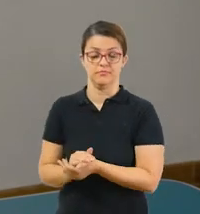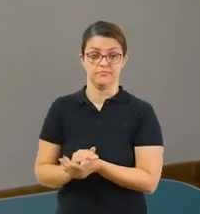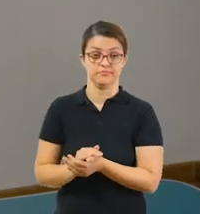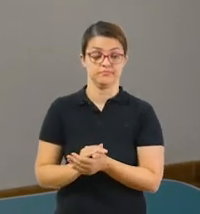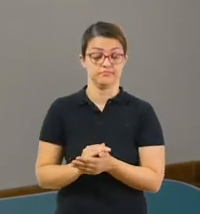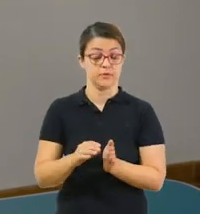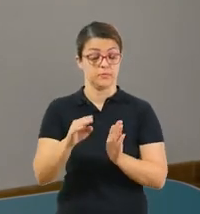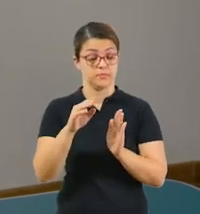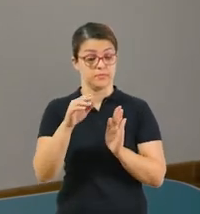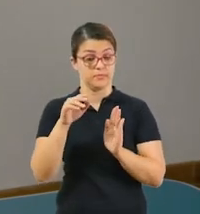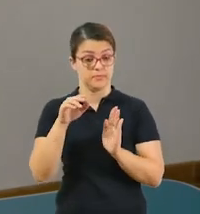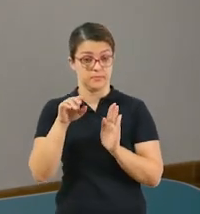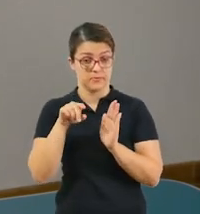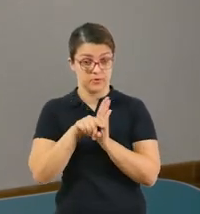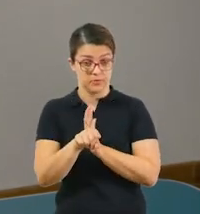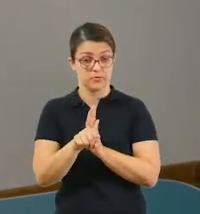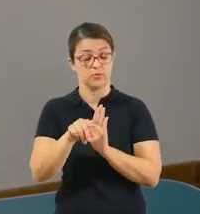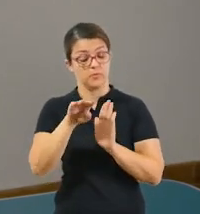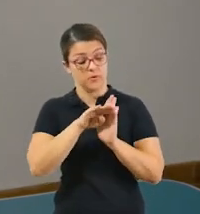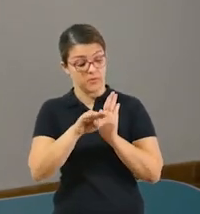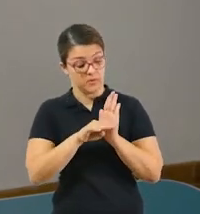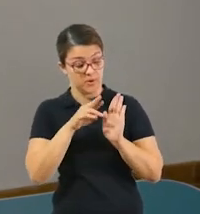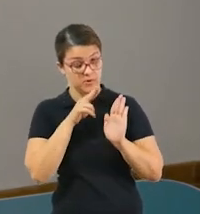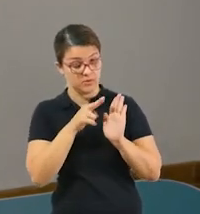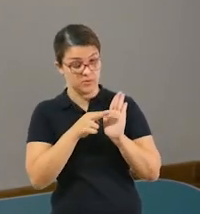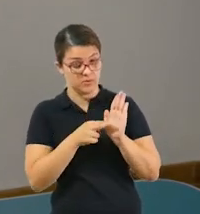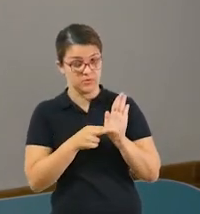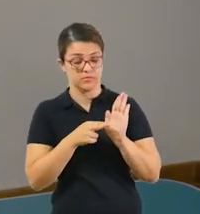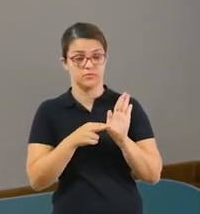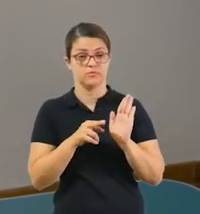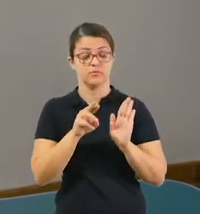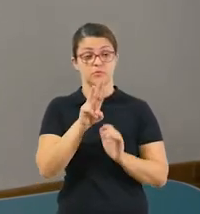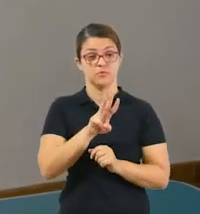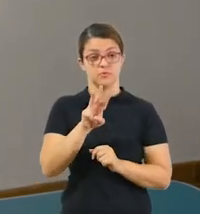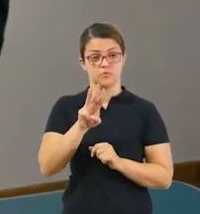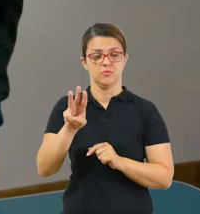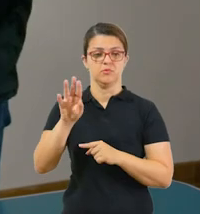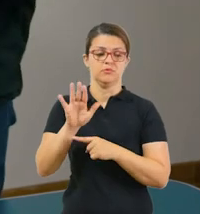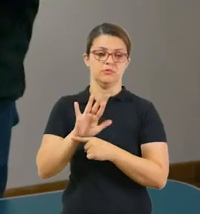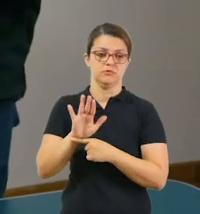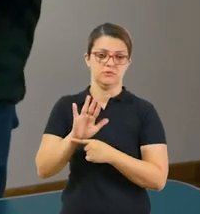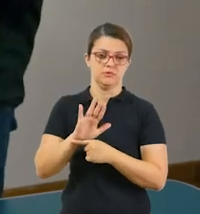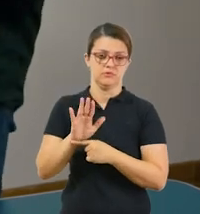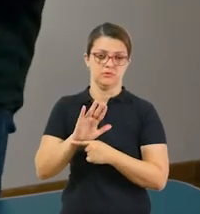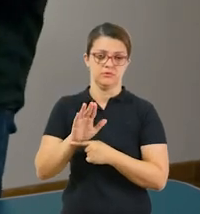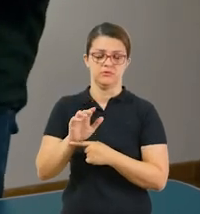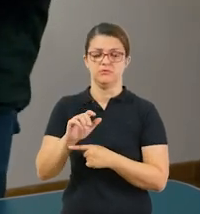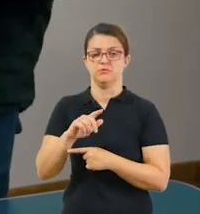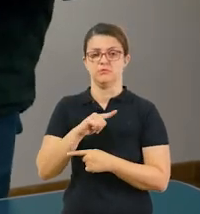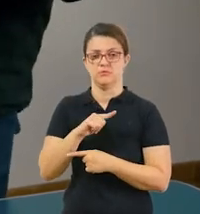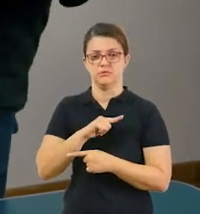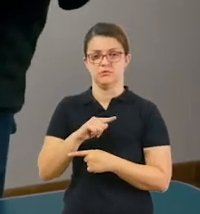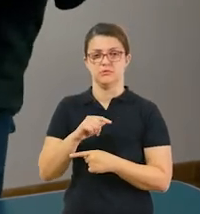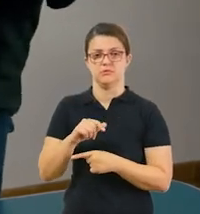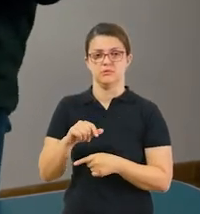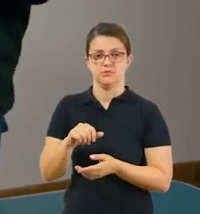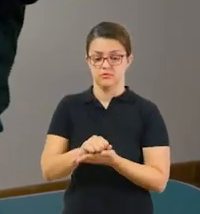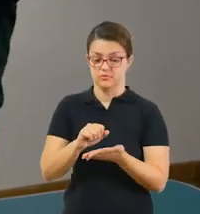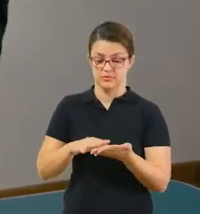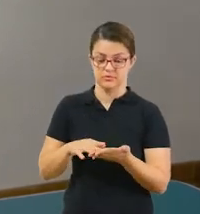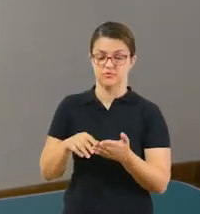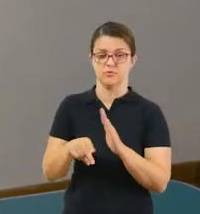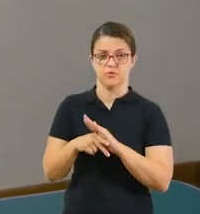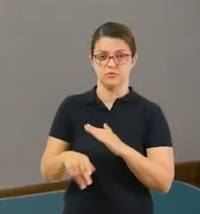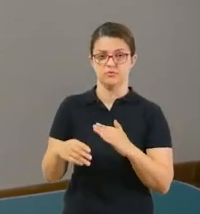perguntas e depois assistam o vídeo que tem o link também na lição de casa, tudo bem? Continuando, nós temos uma segunda